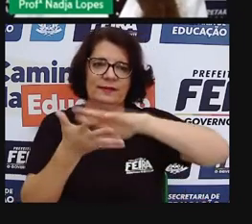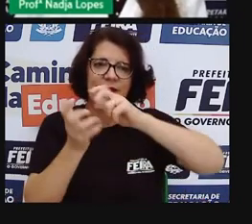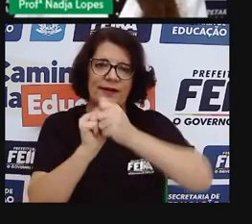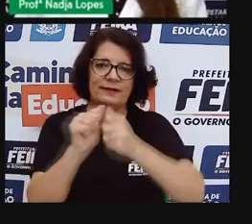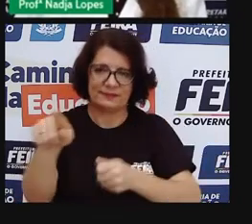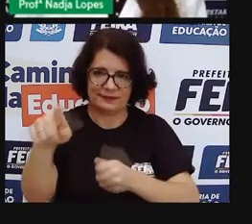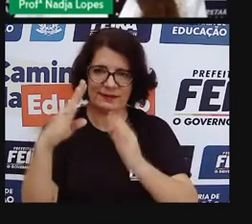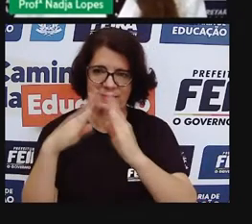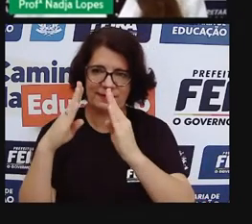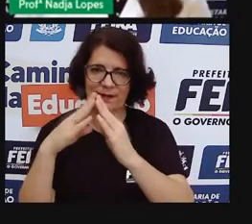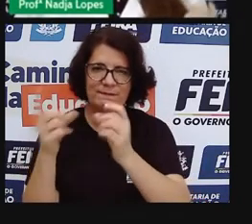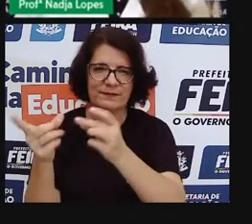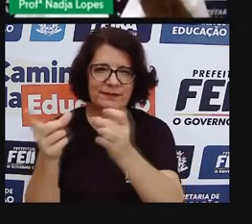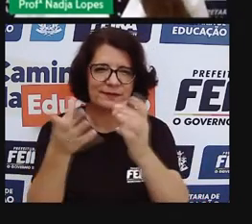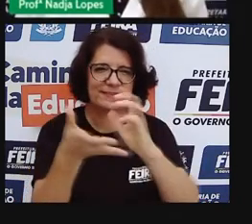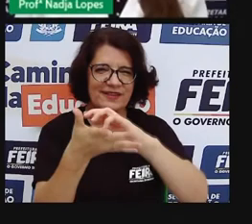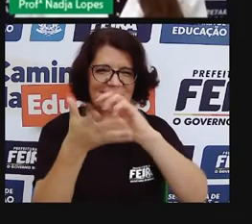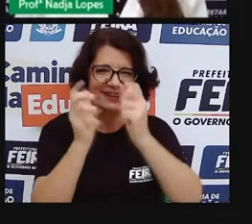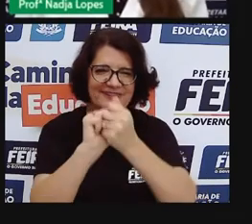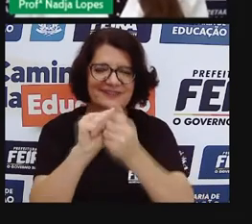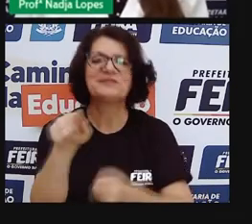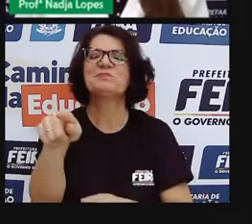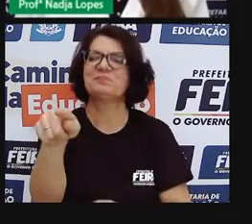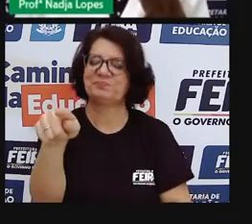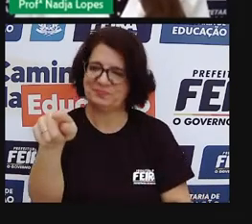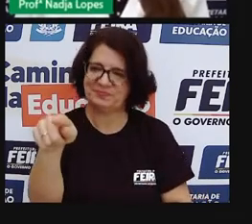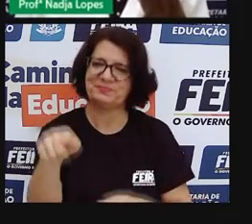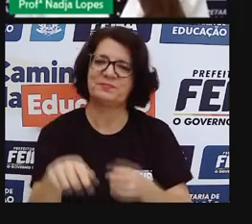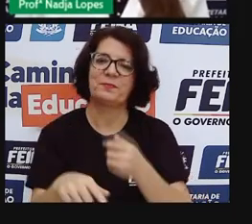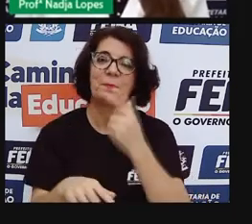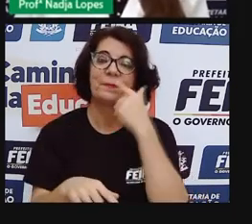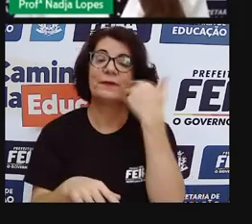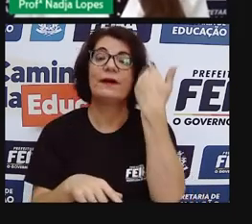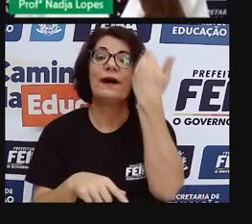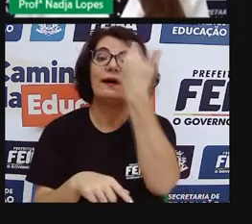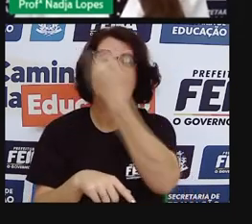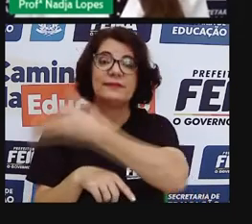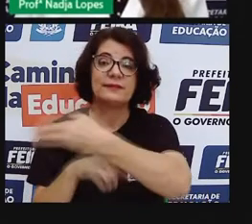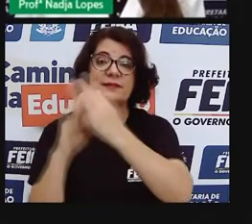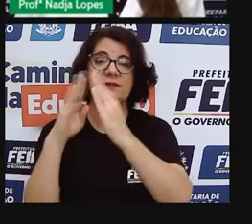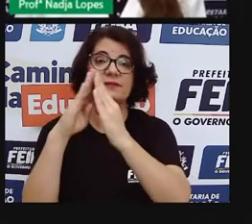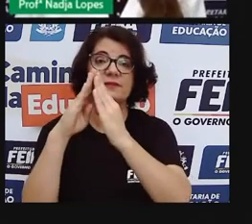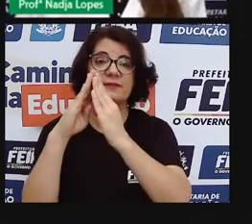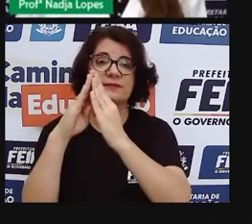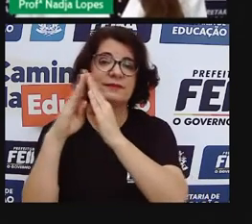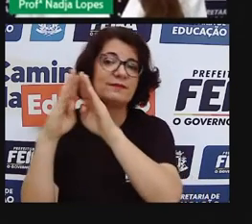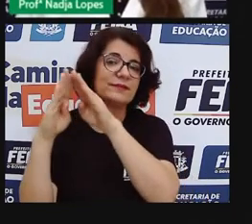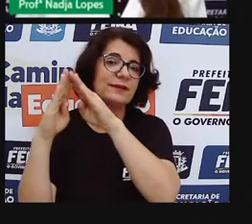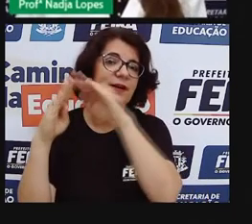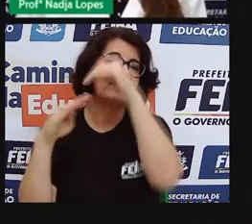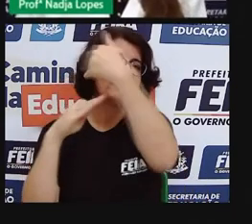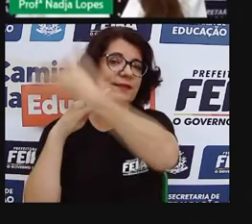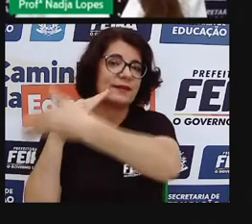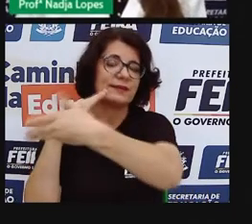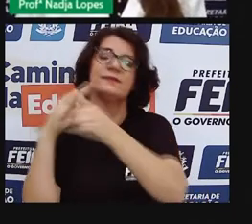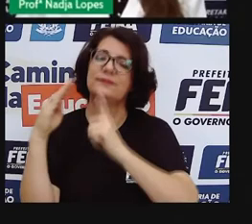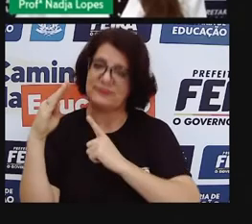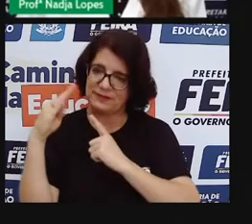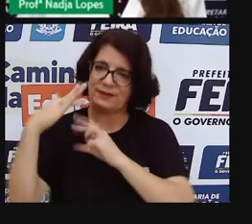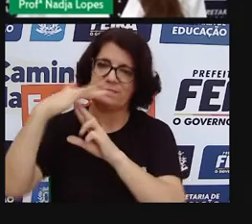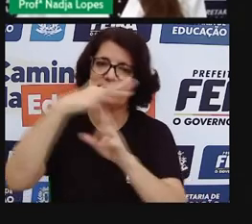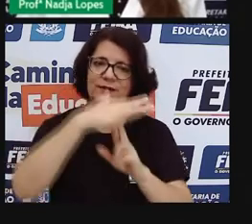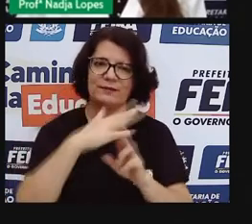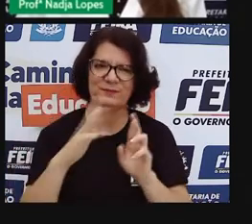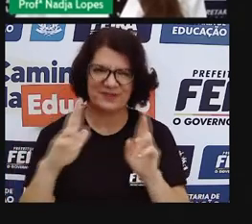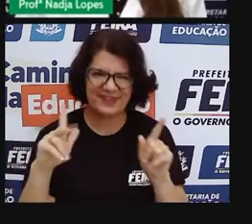Então, olha ele ali atrás, na frente dele, naquela praça, existia uma feira. Olha só a diferença